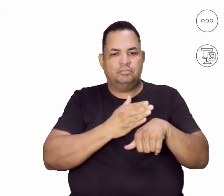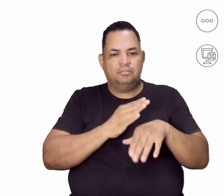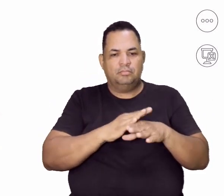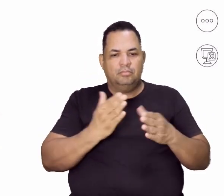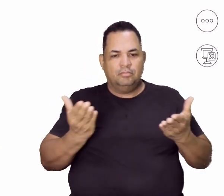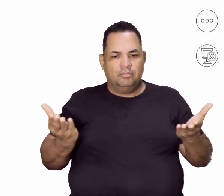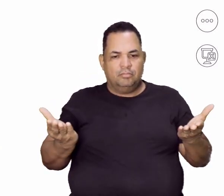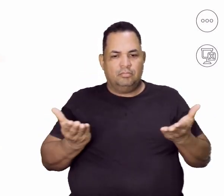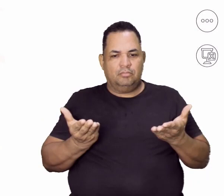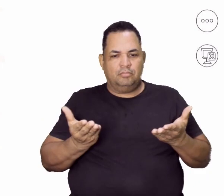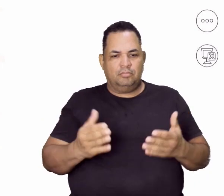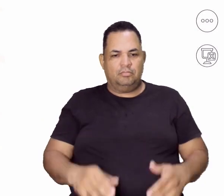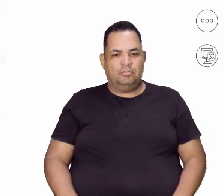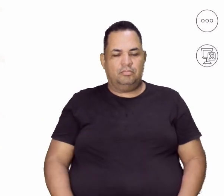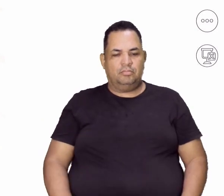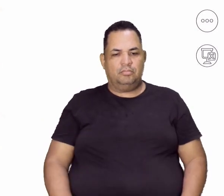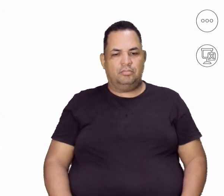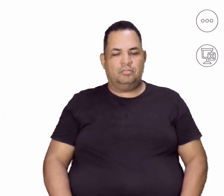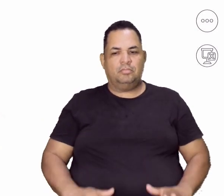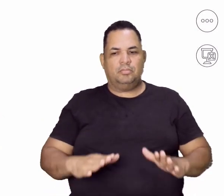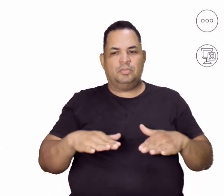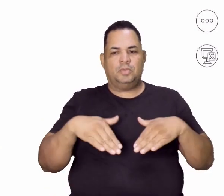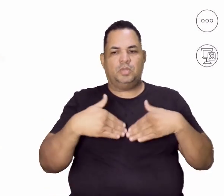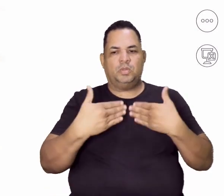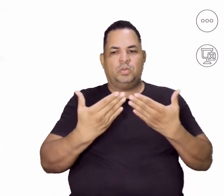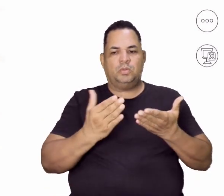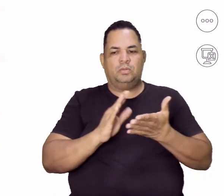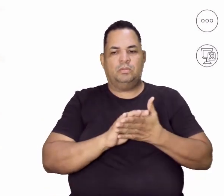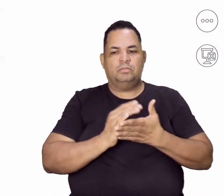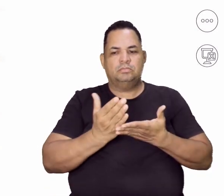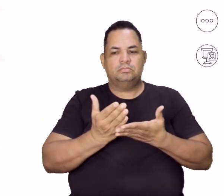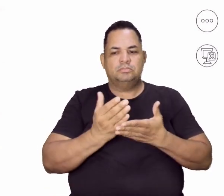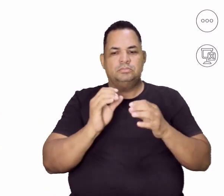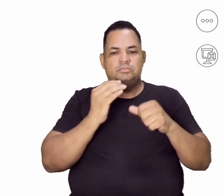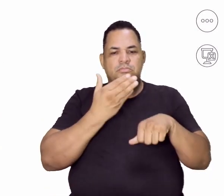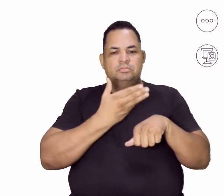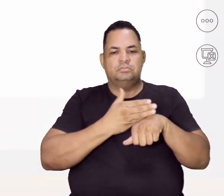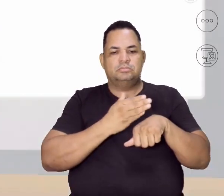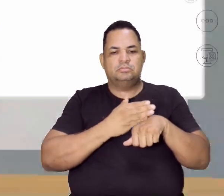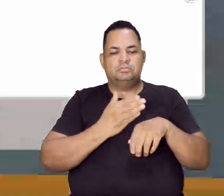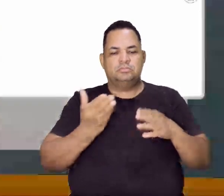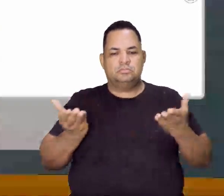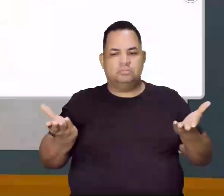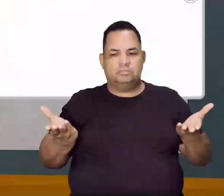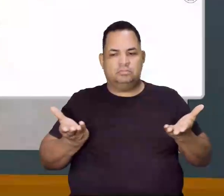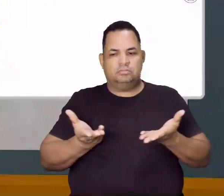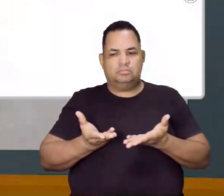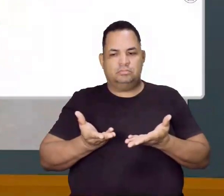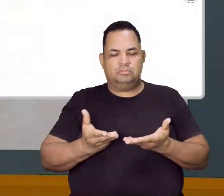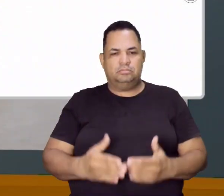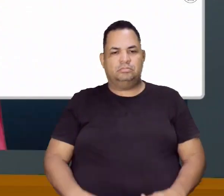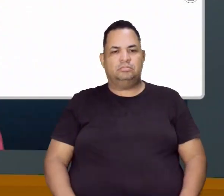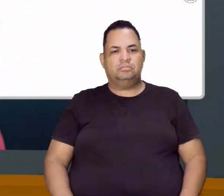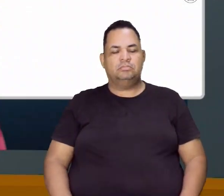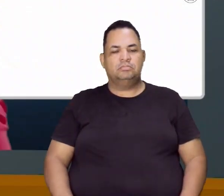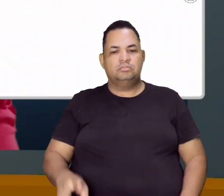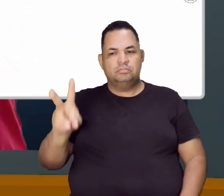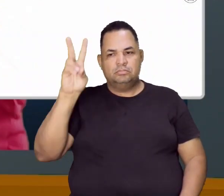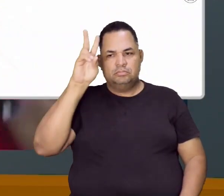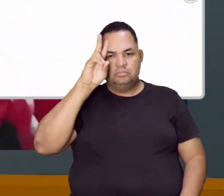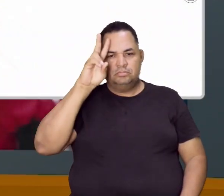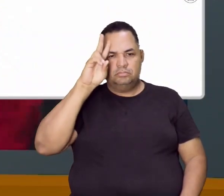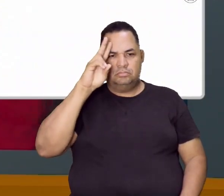E antes de eu te mostrar aqui qual é a atividade para hoje, vem aqui comigo que eu quero entrar nesse slide e conversar contigo. Lembra,